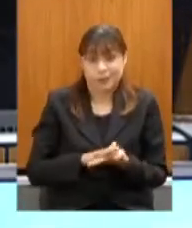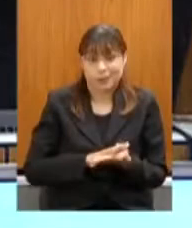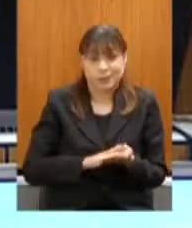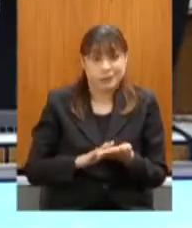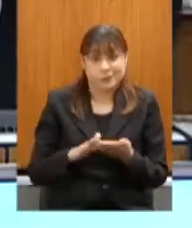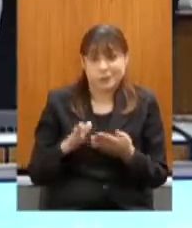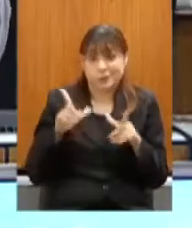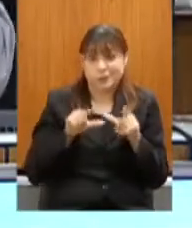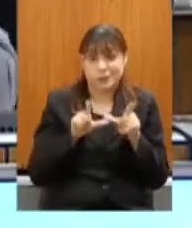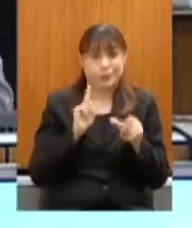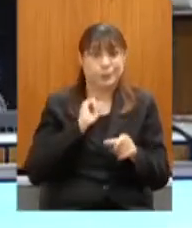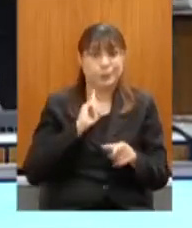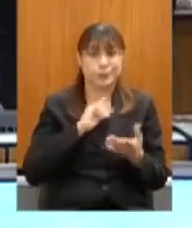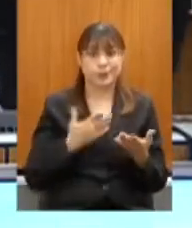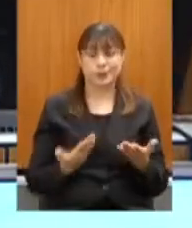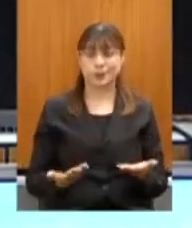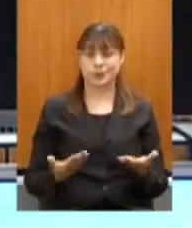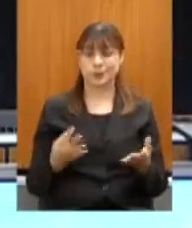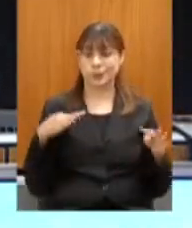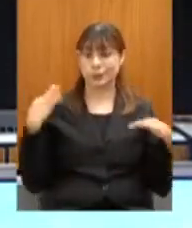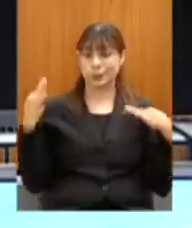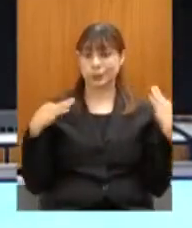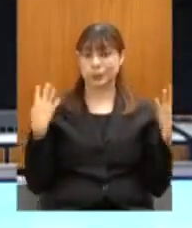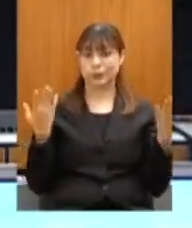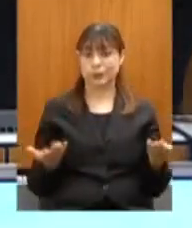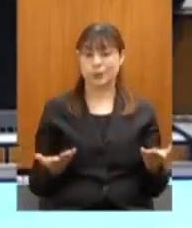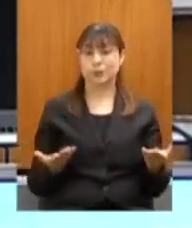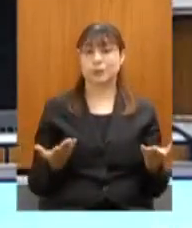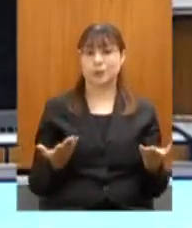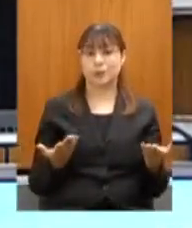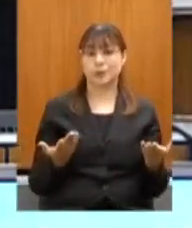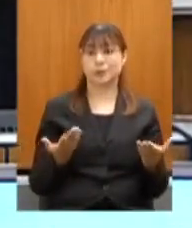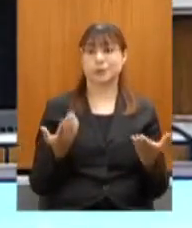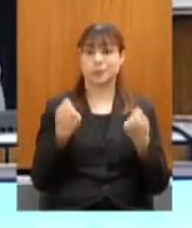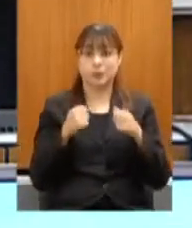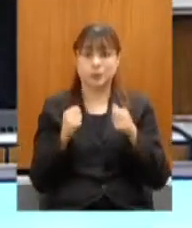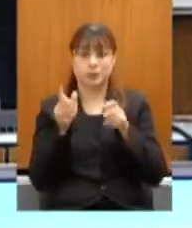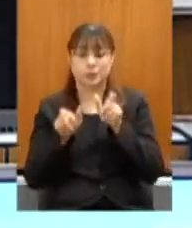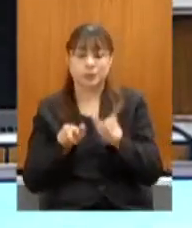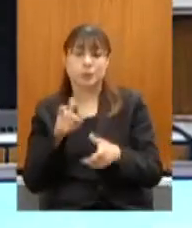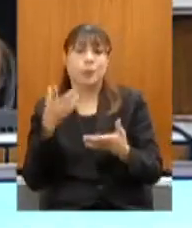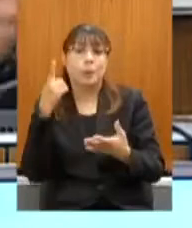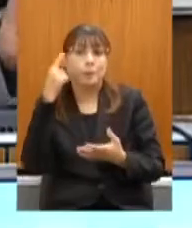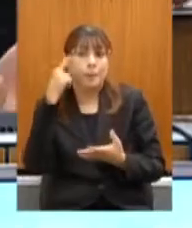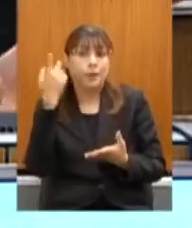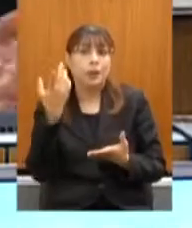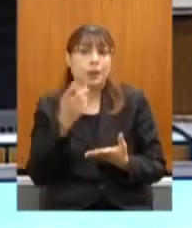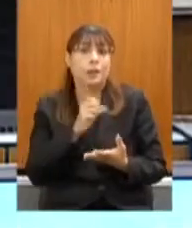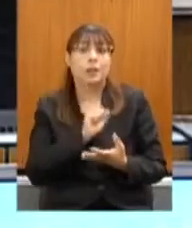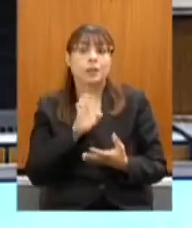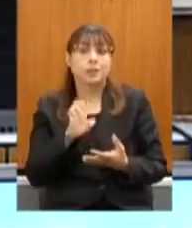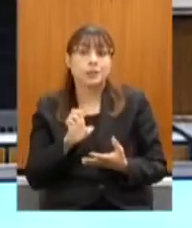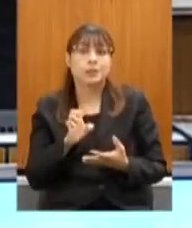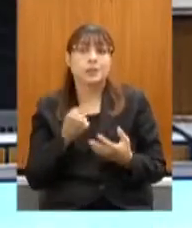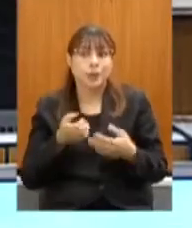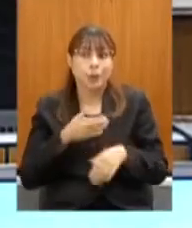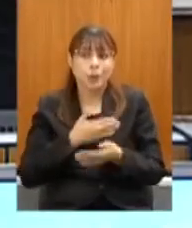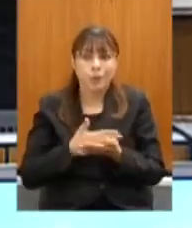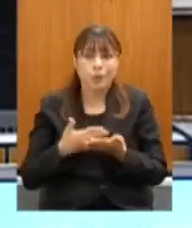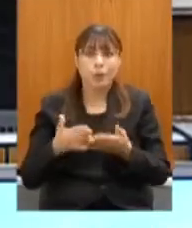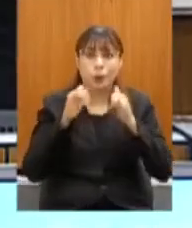Gerais de nenhuma forma, esse turismo é orgânico. Imaginem quando a gente tiver com isso nas prateleiras as